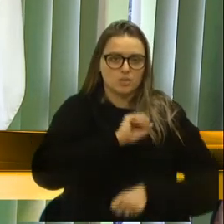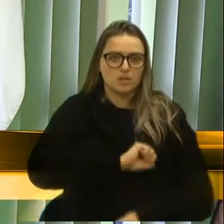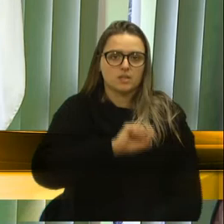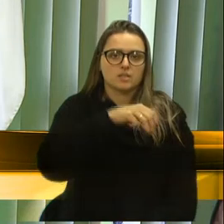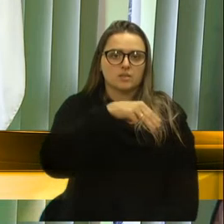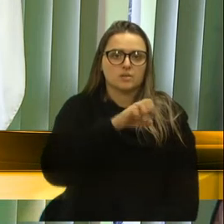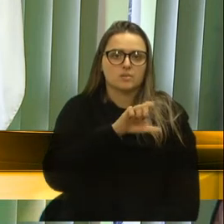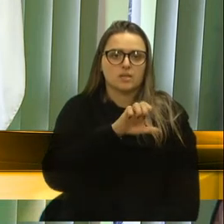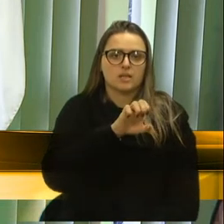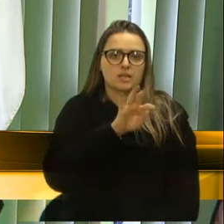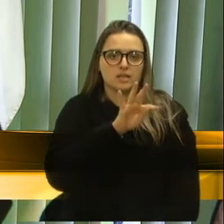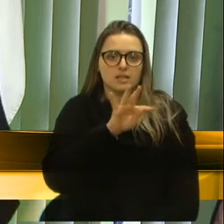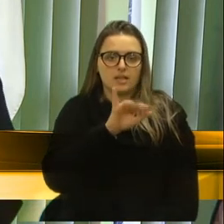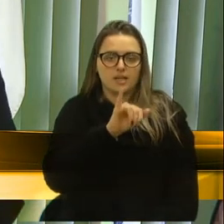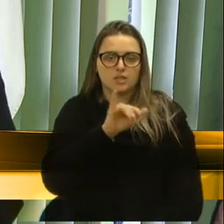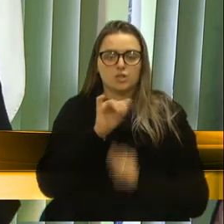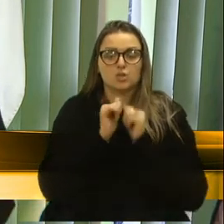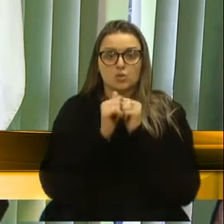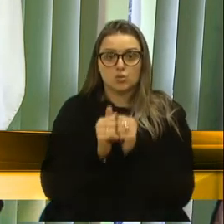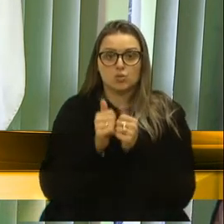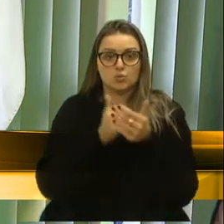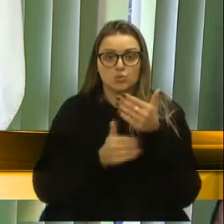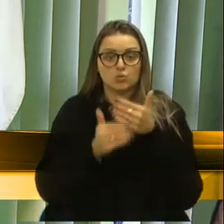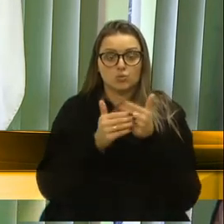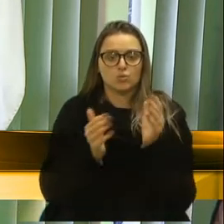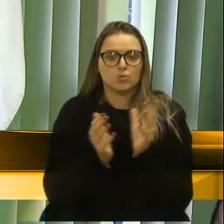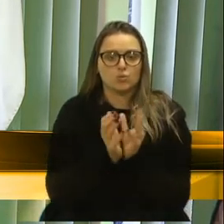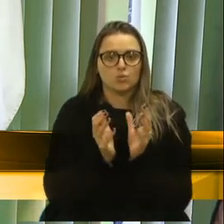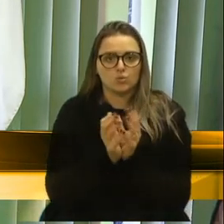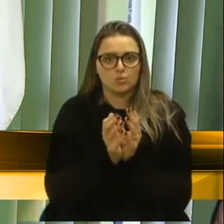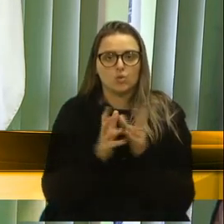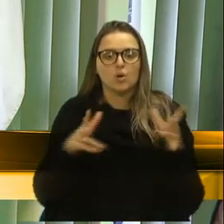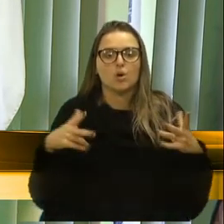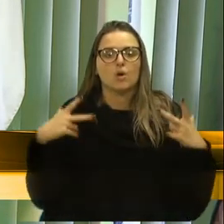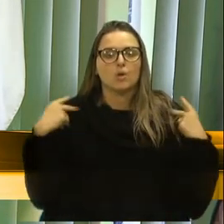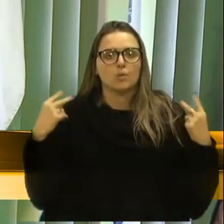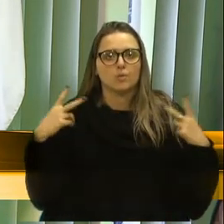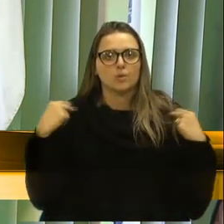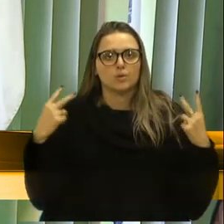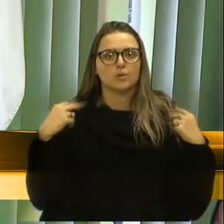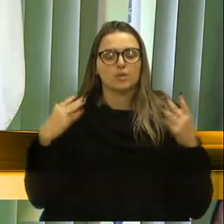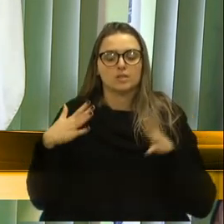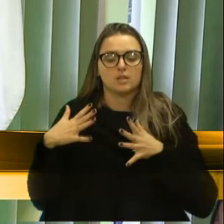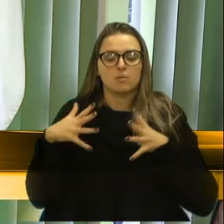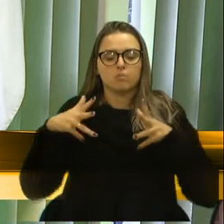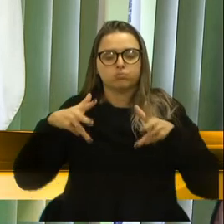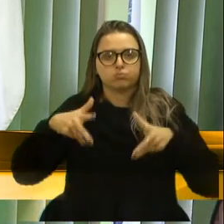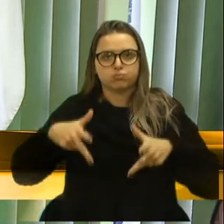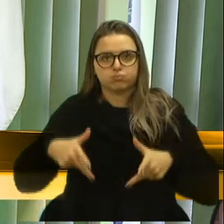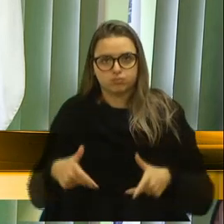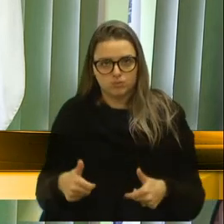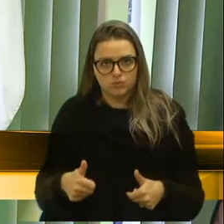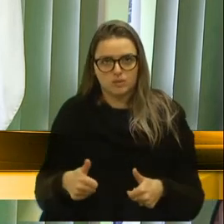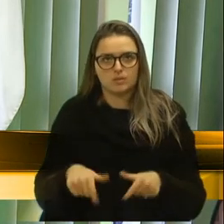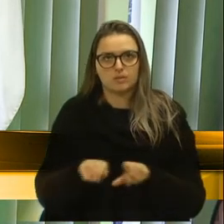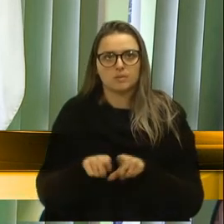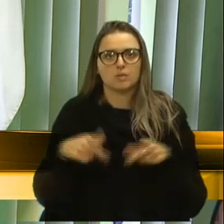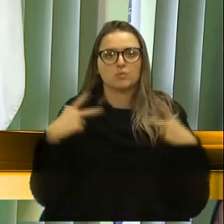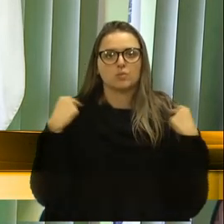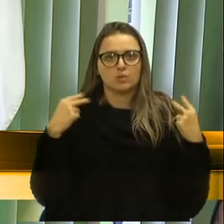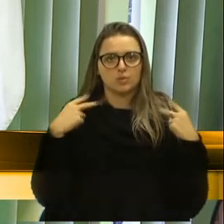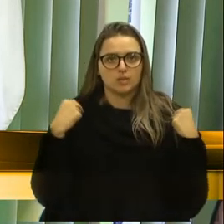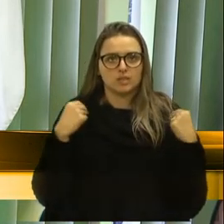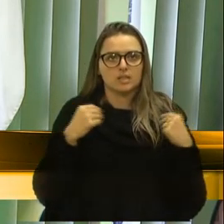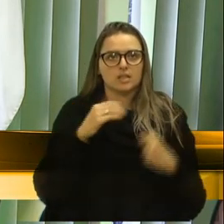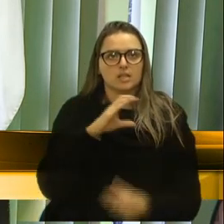Melete, junto com a sua equipe, o motorista aí da patroa, também, aquela motorista também que dirige